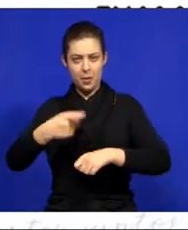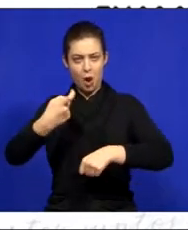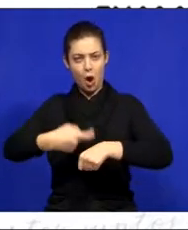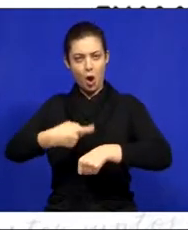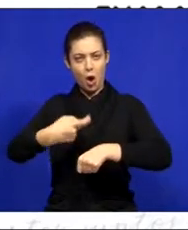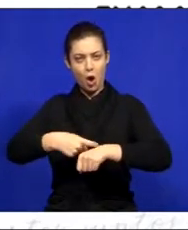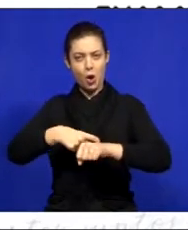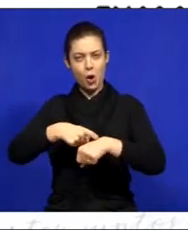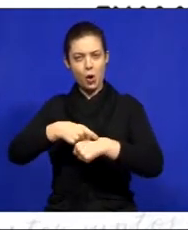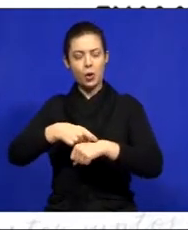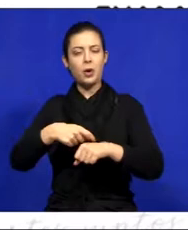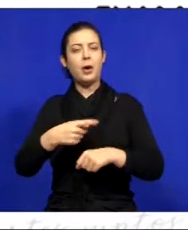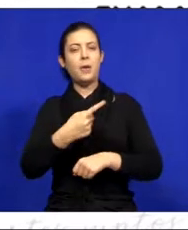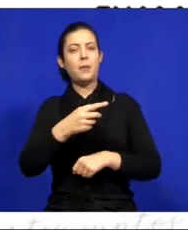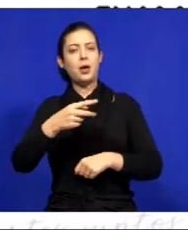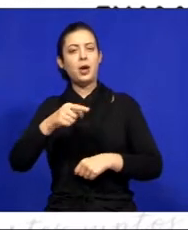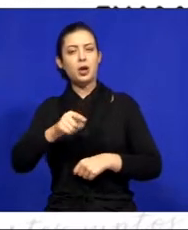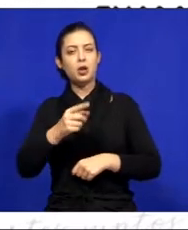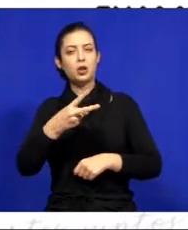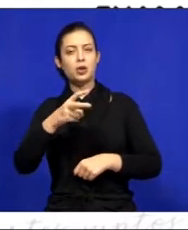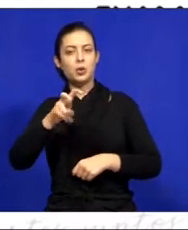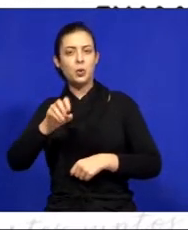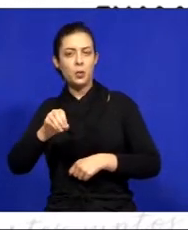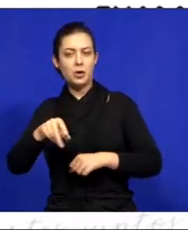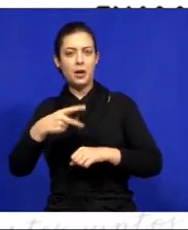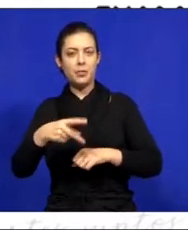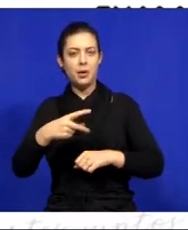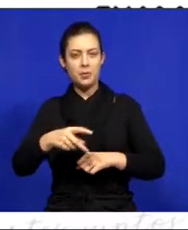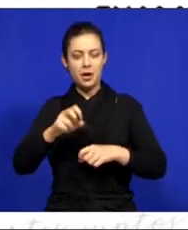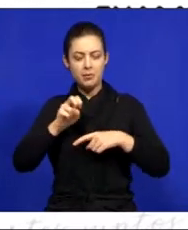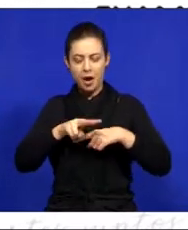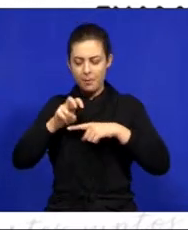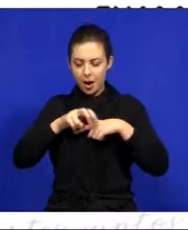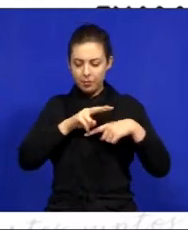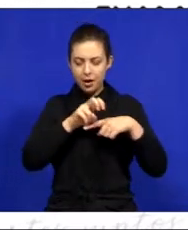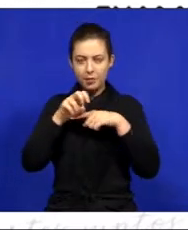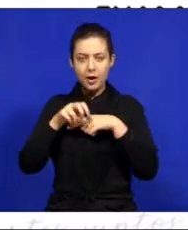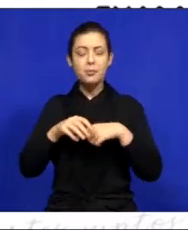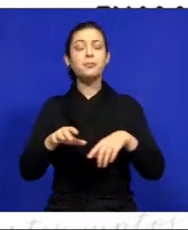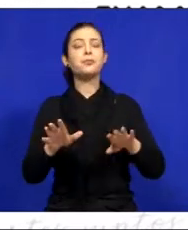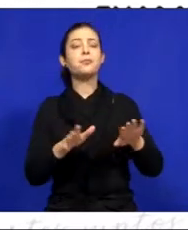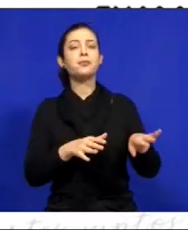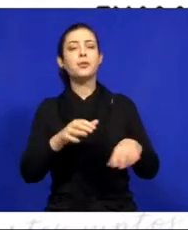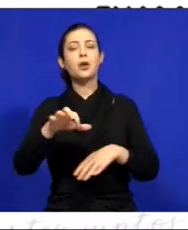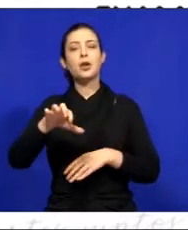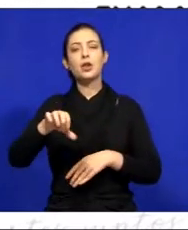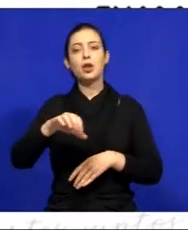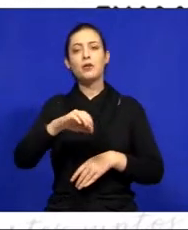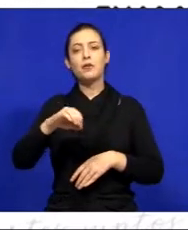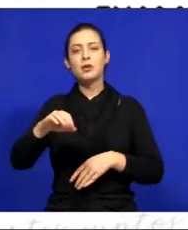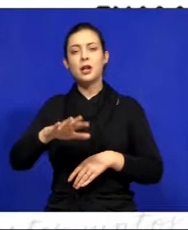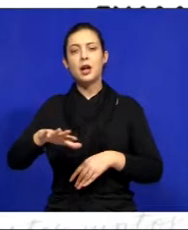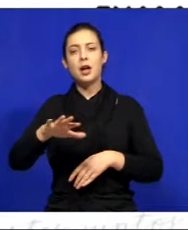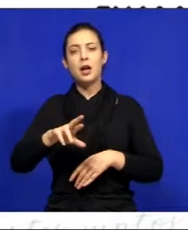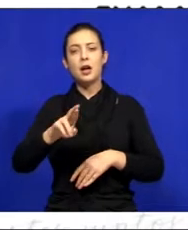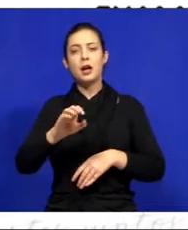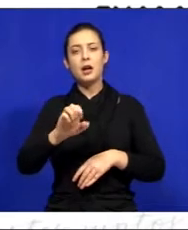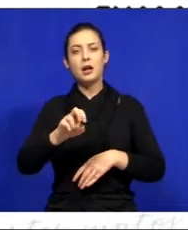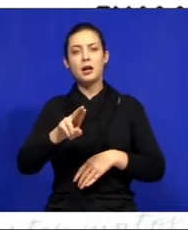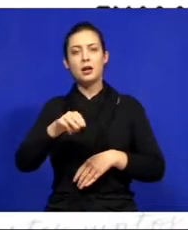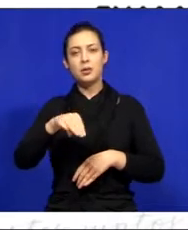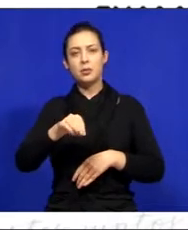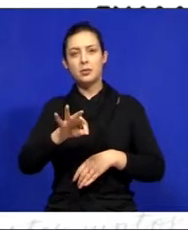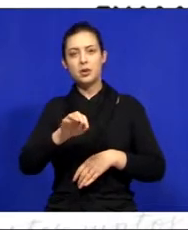1.250 em infectologia e 900 em reumatologia,